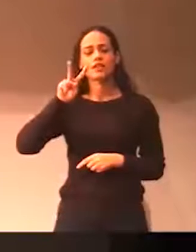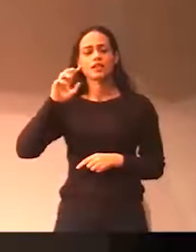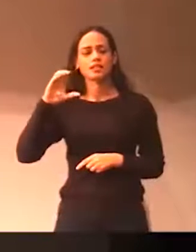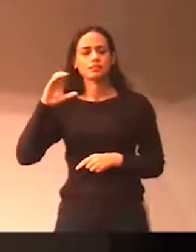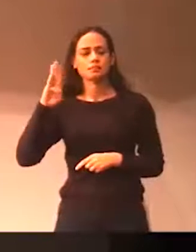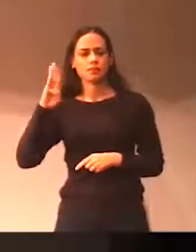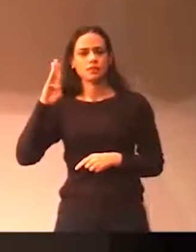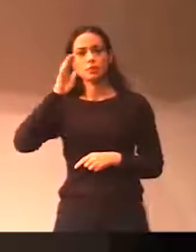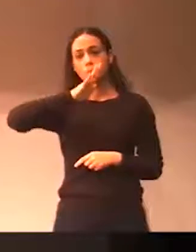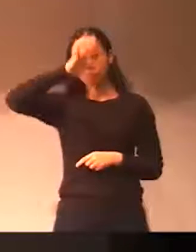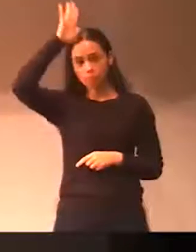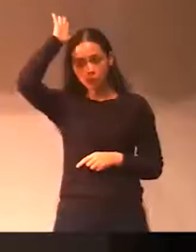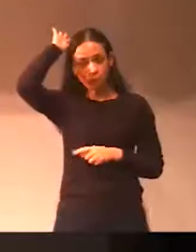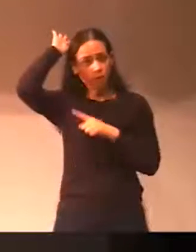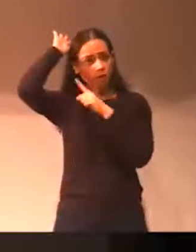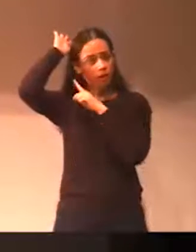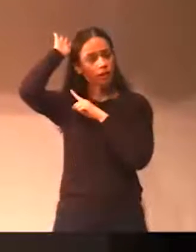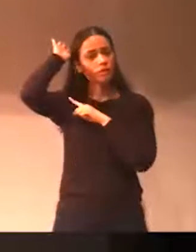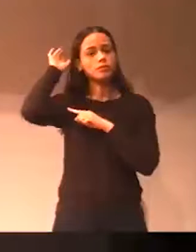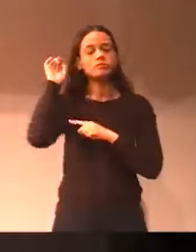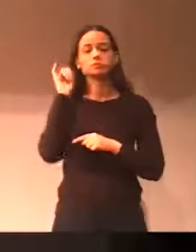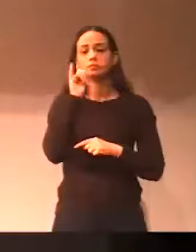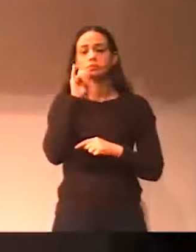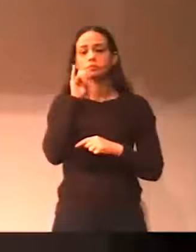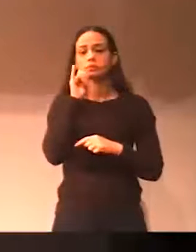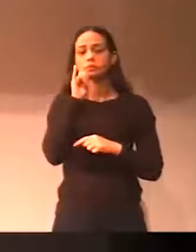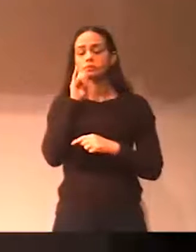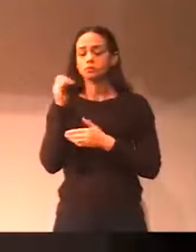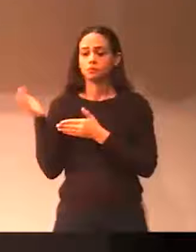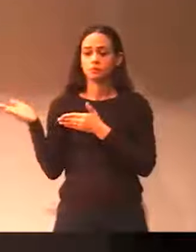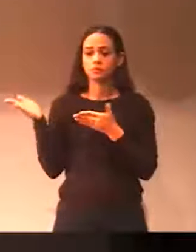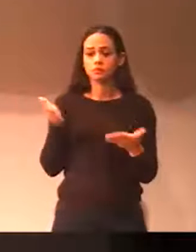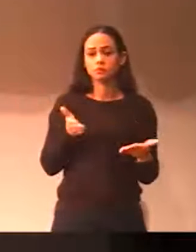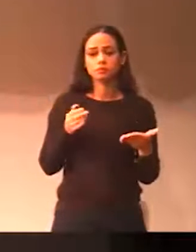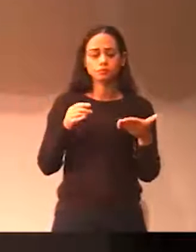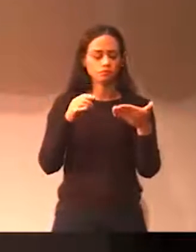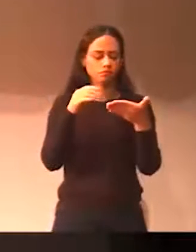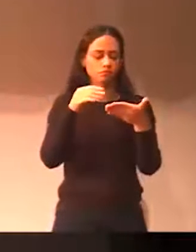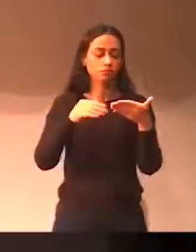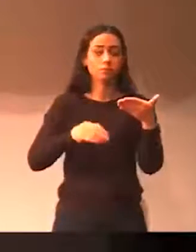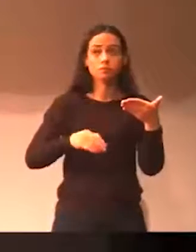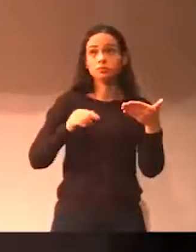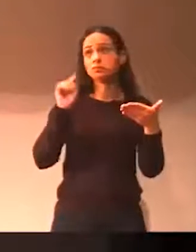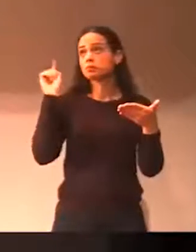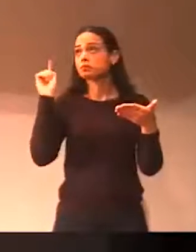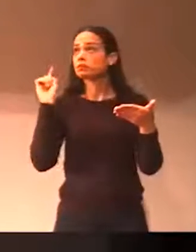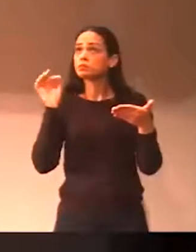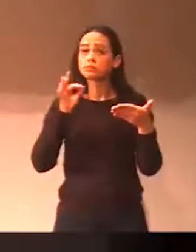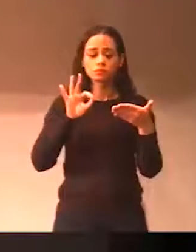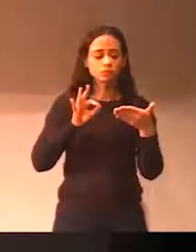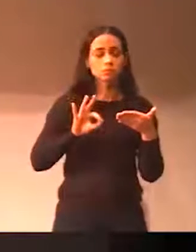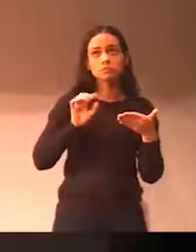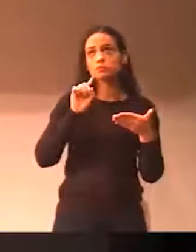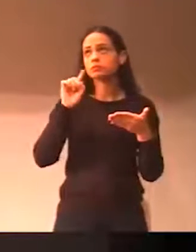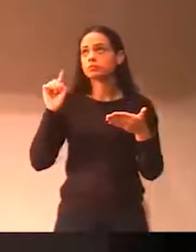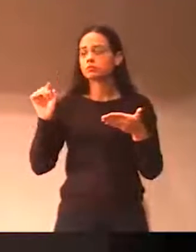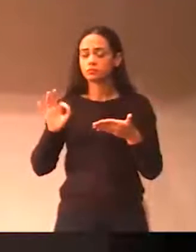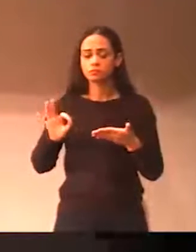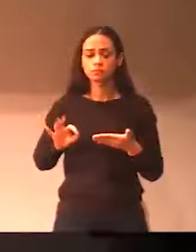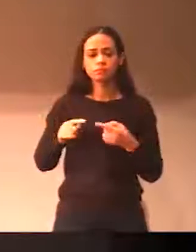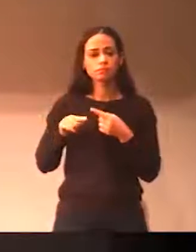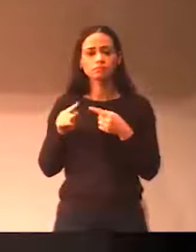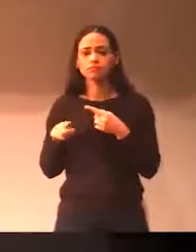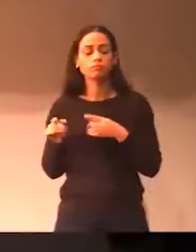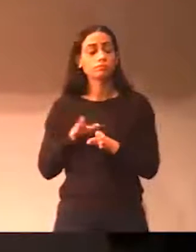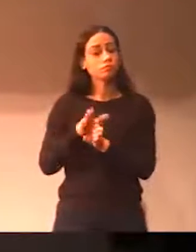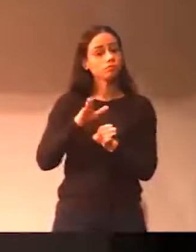O corpo de bombeiro vai poder vir com olhos diferentes do que a gente tem. Então, é bom que a gente tenha um secretário de cultura, uma